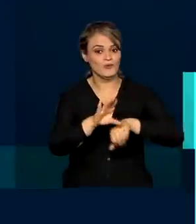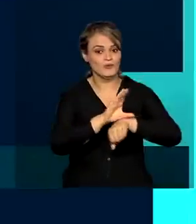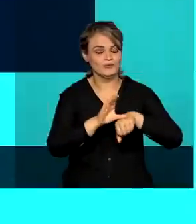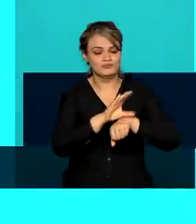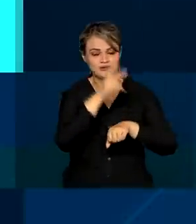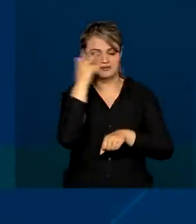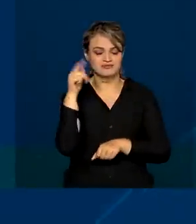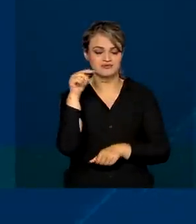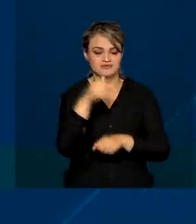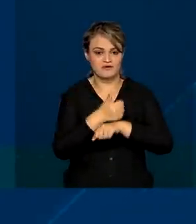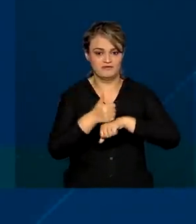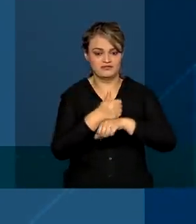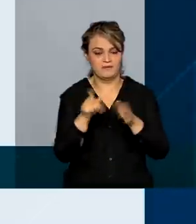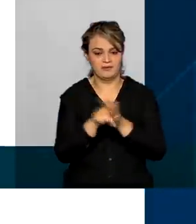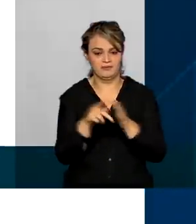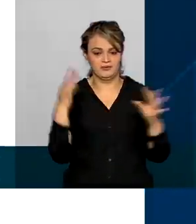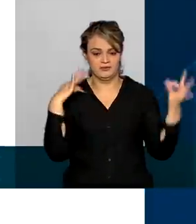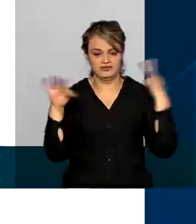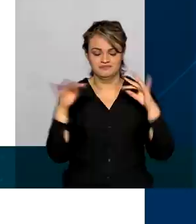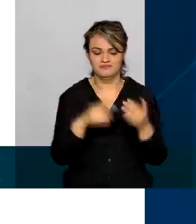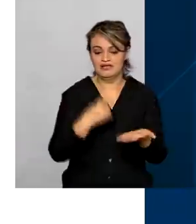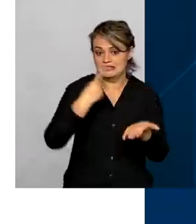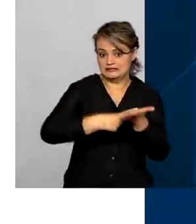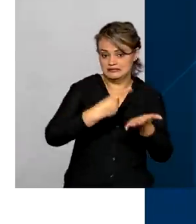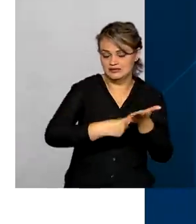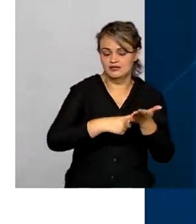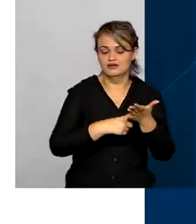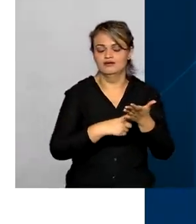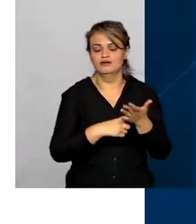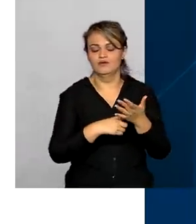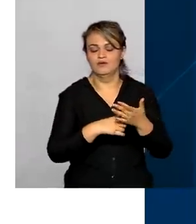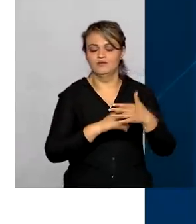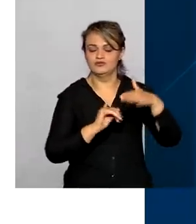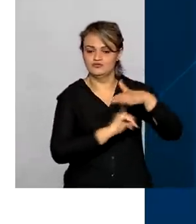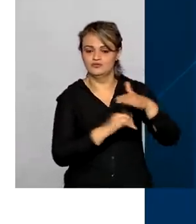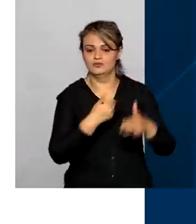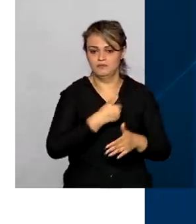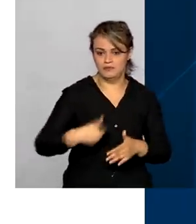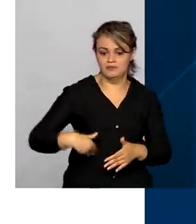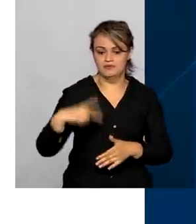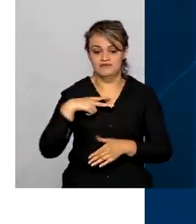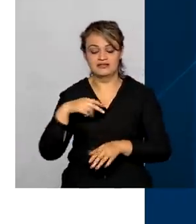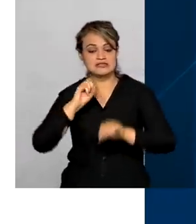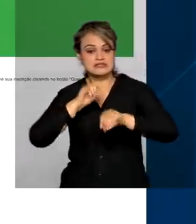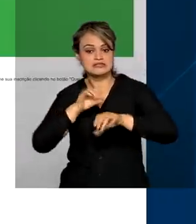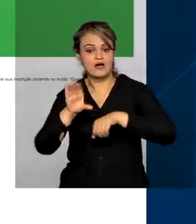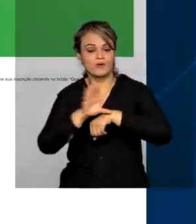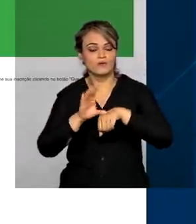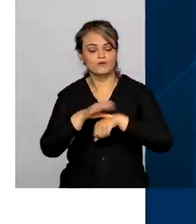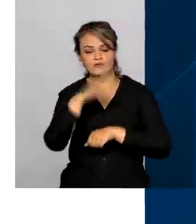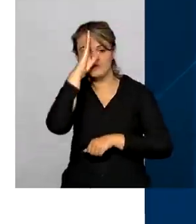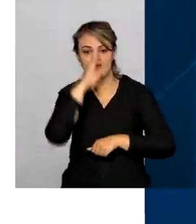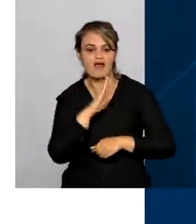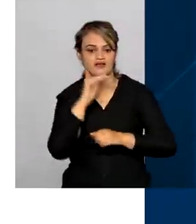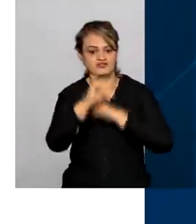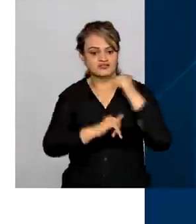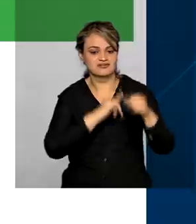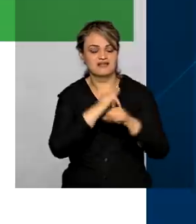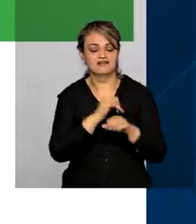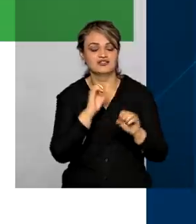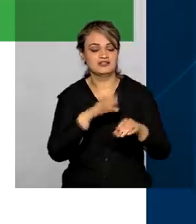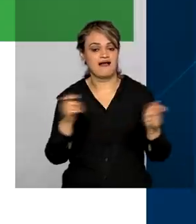setor. Parcerias com instituições públicas e privadas disponibilizam cursos gratuitos online de